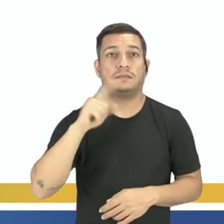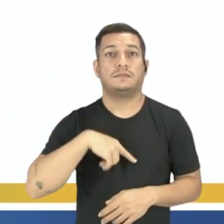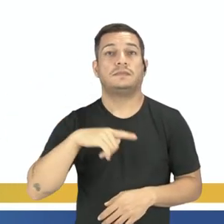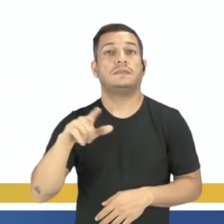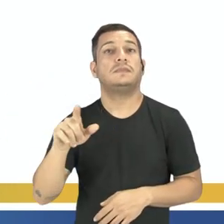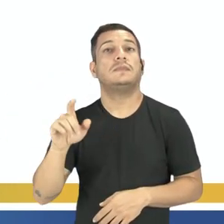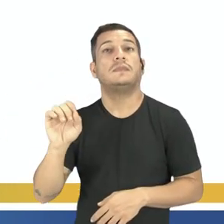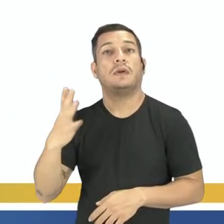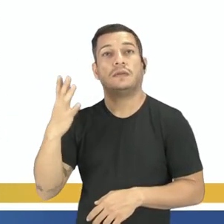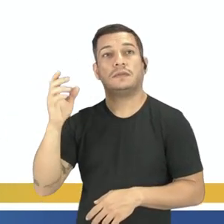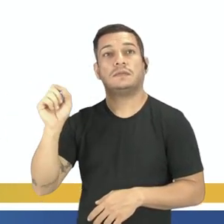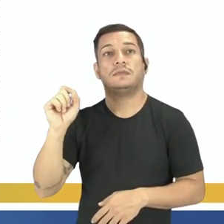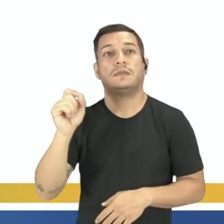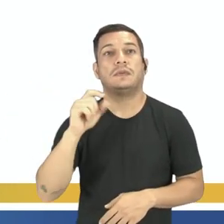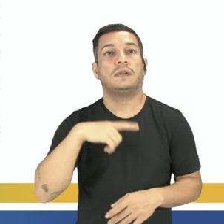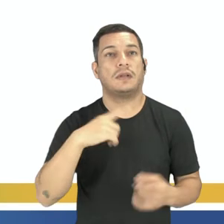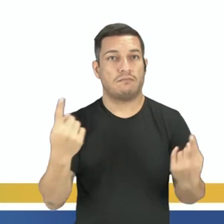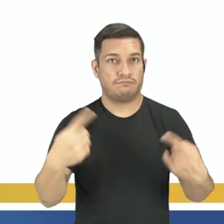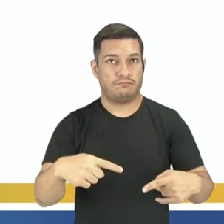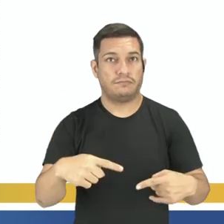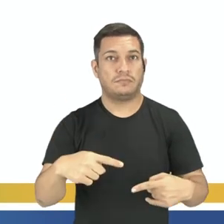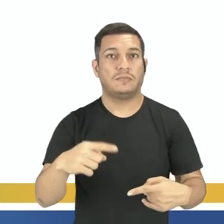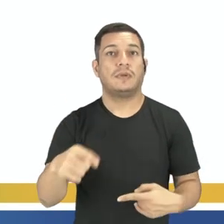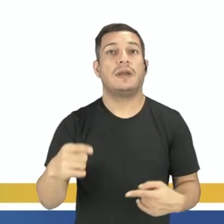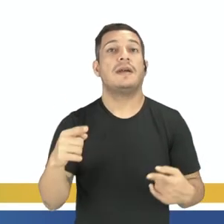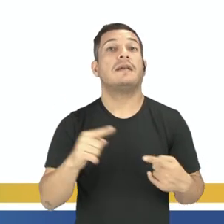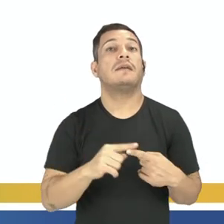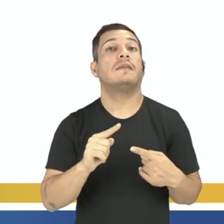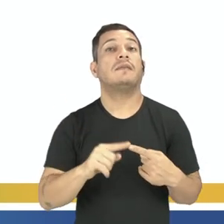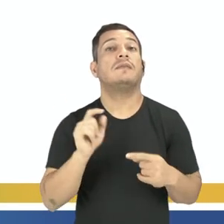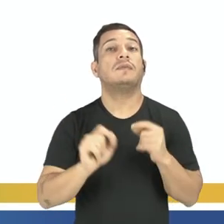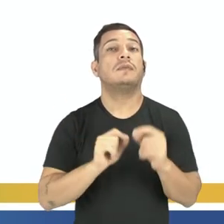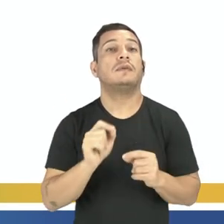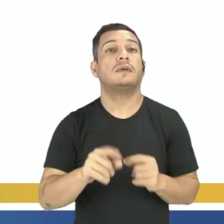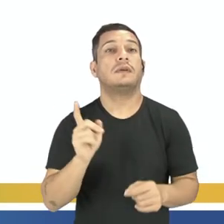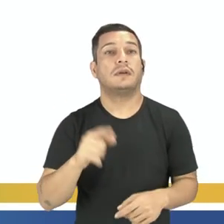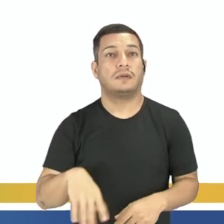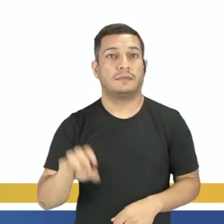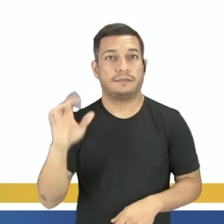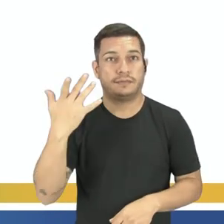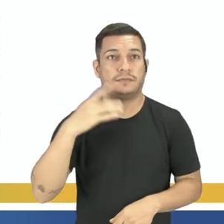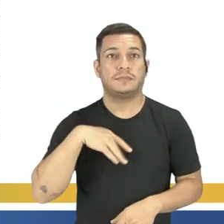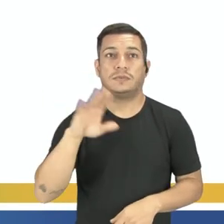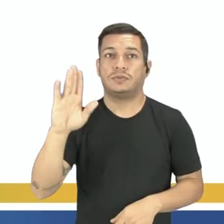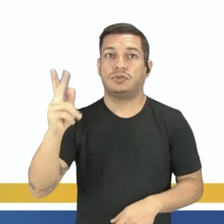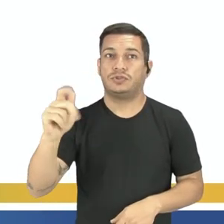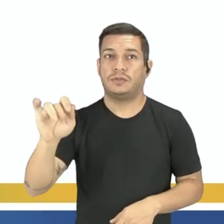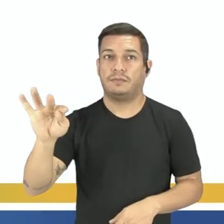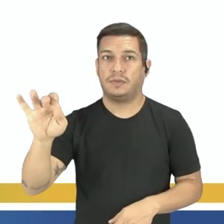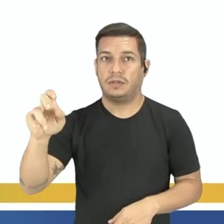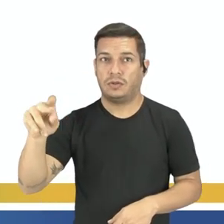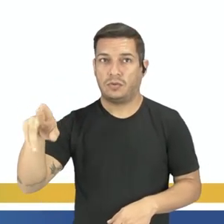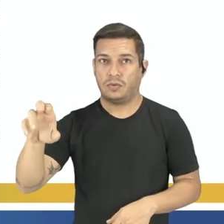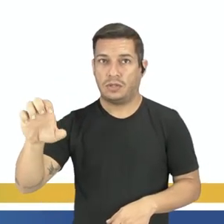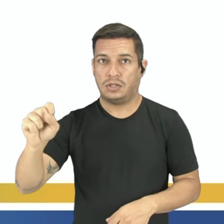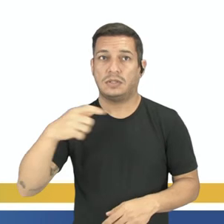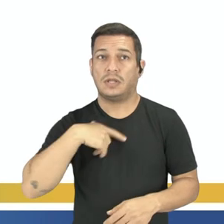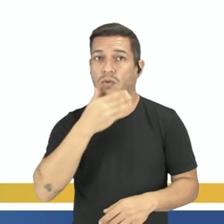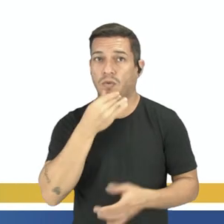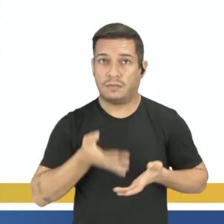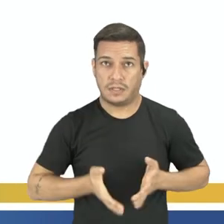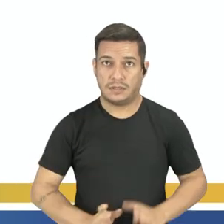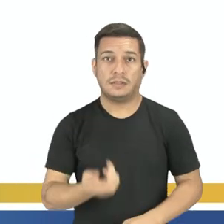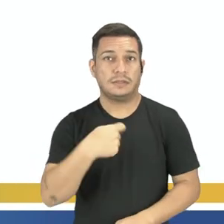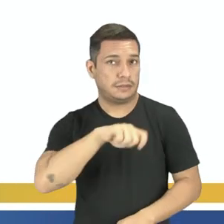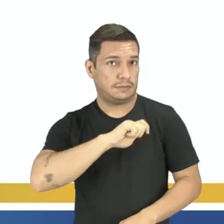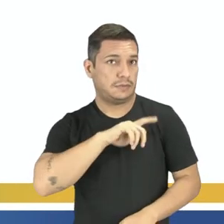Entretanto, os motivos que os tornavam adversários estavam relacionados ao fato de que os chapitones eram os homens nascidos na Espanha